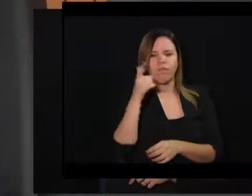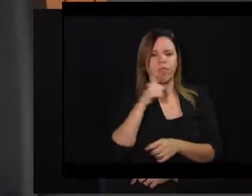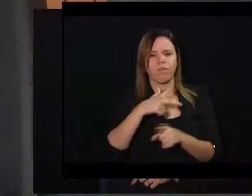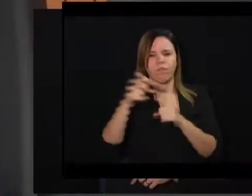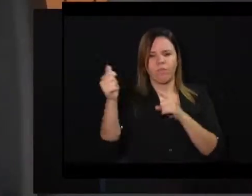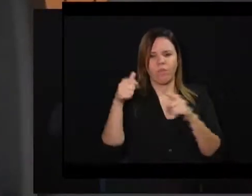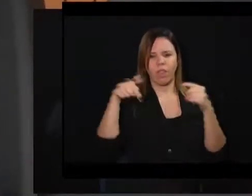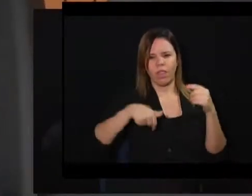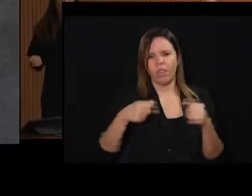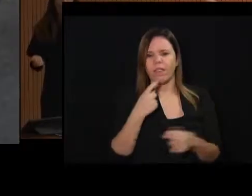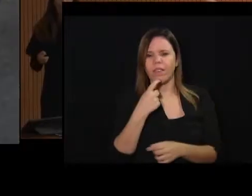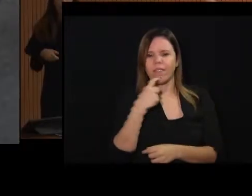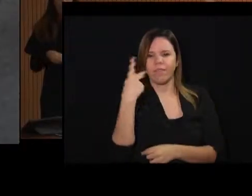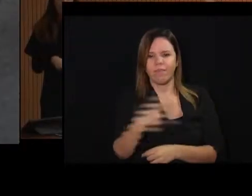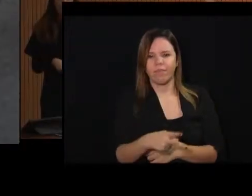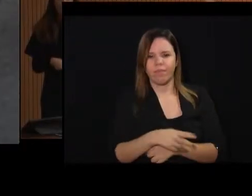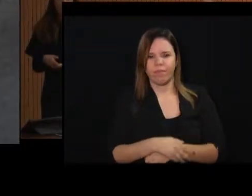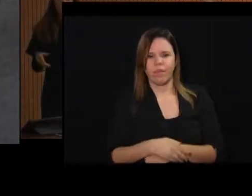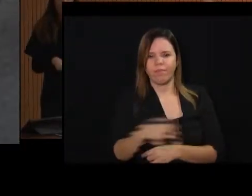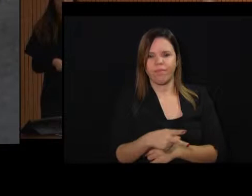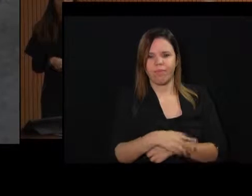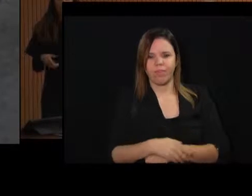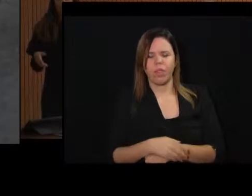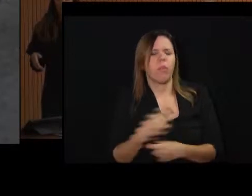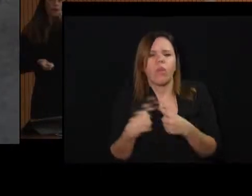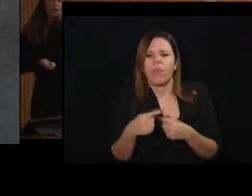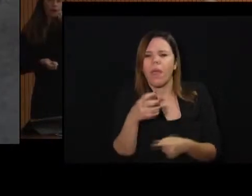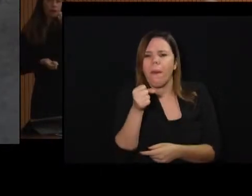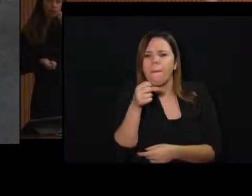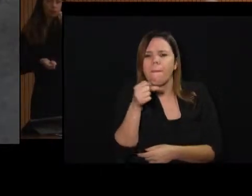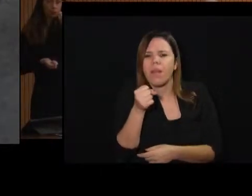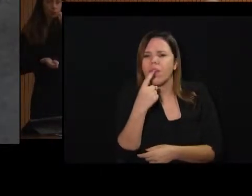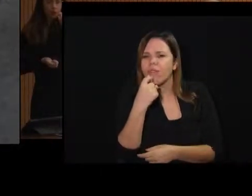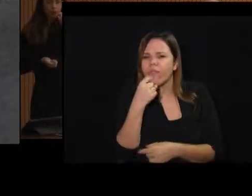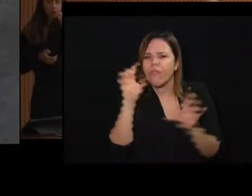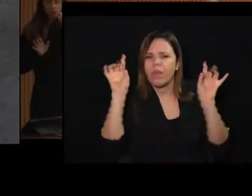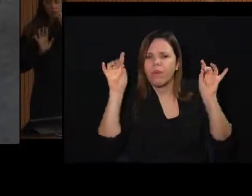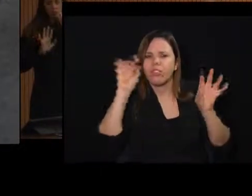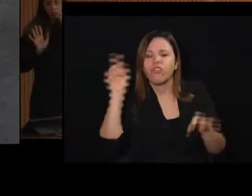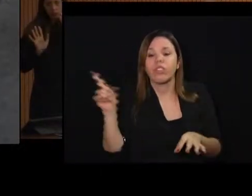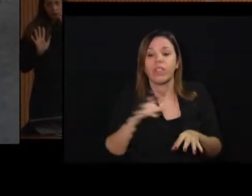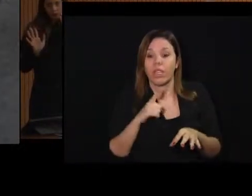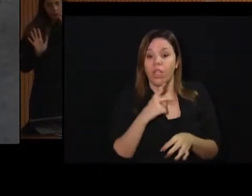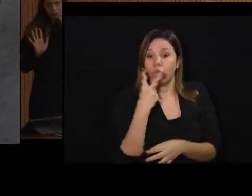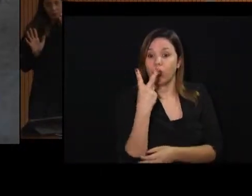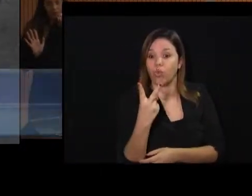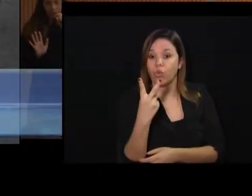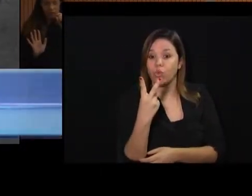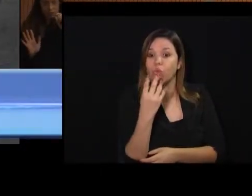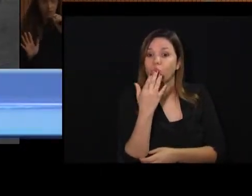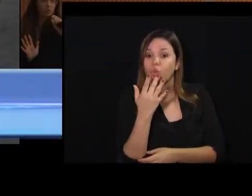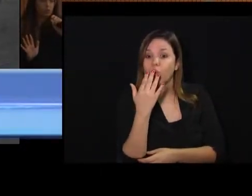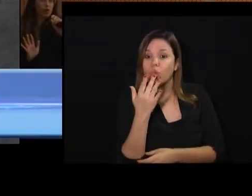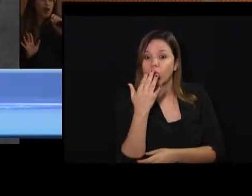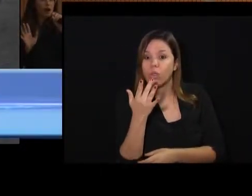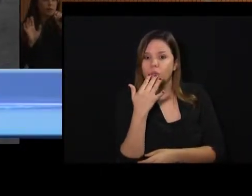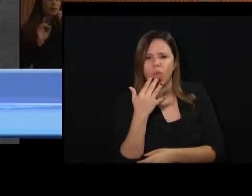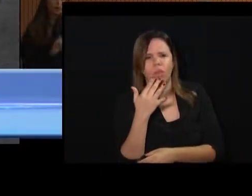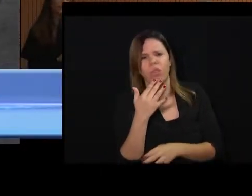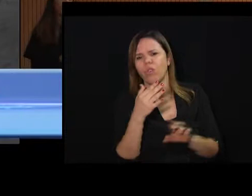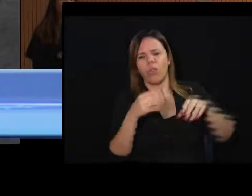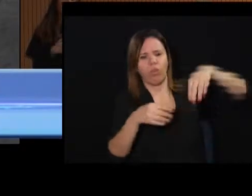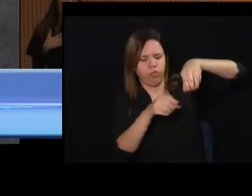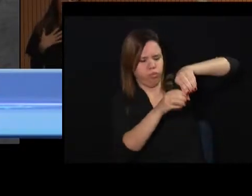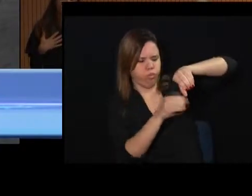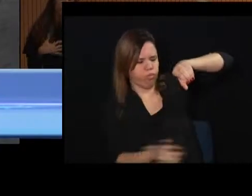no município de Campinas. Mas por que branco e vermelho? A bengala, ela tem duas cores, a gente não está enfeitando a bengala, não é isso. A